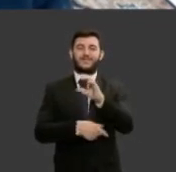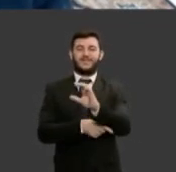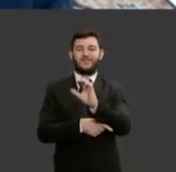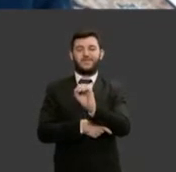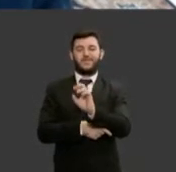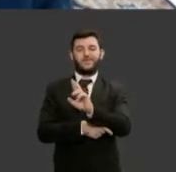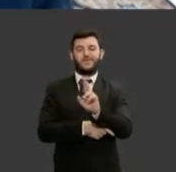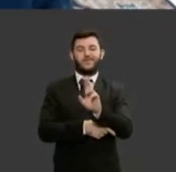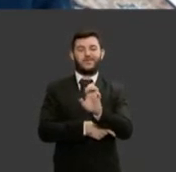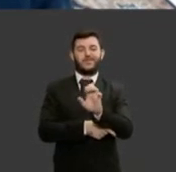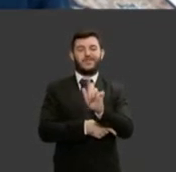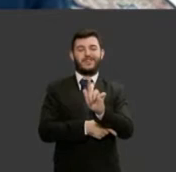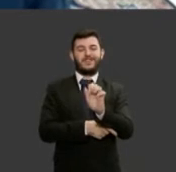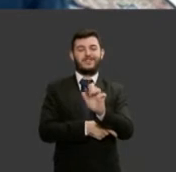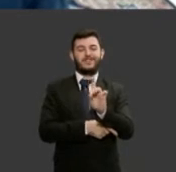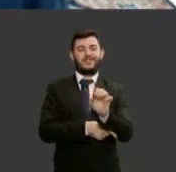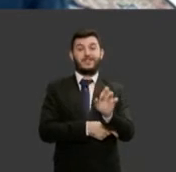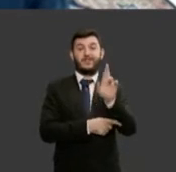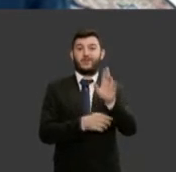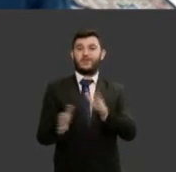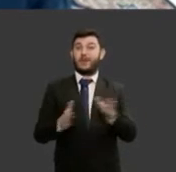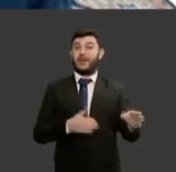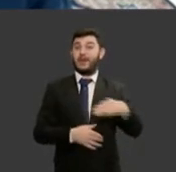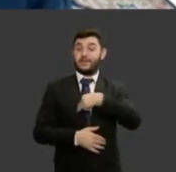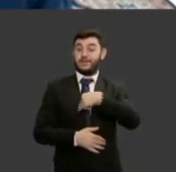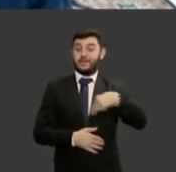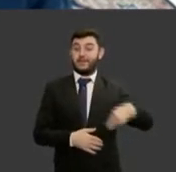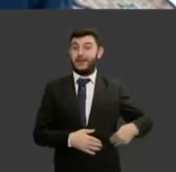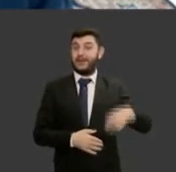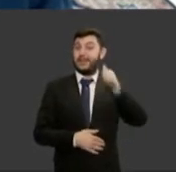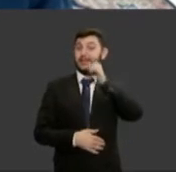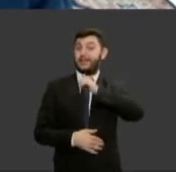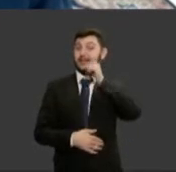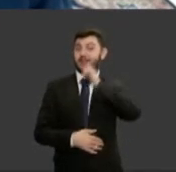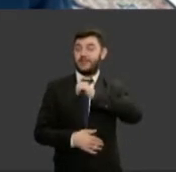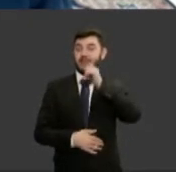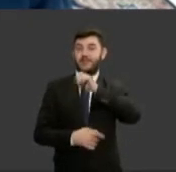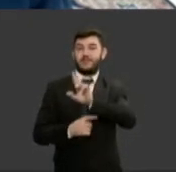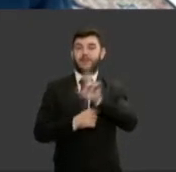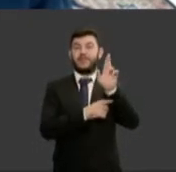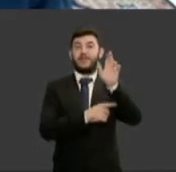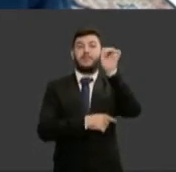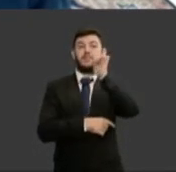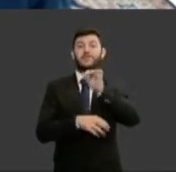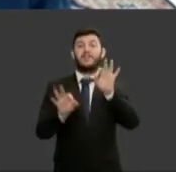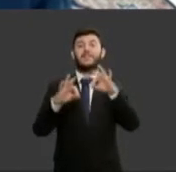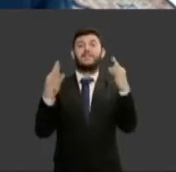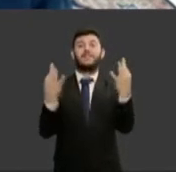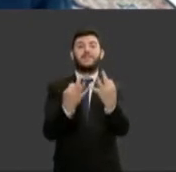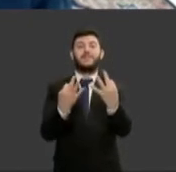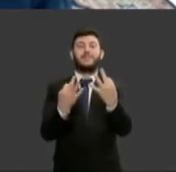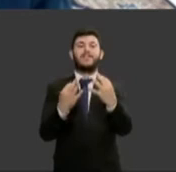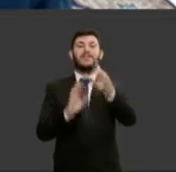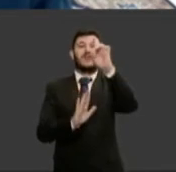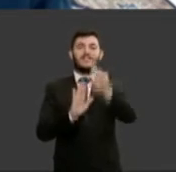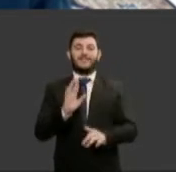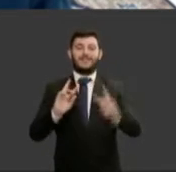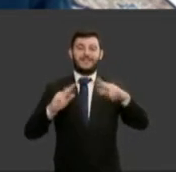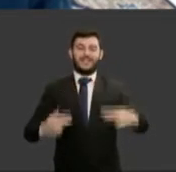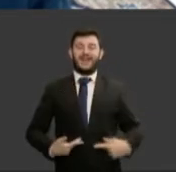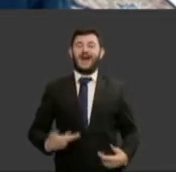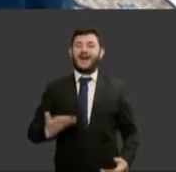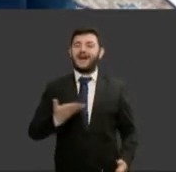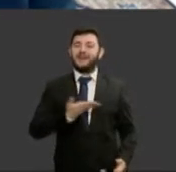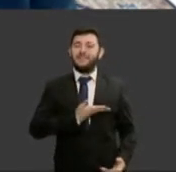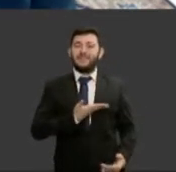ministra da Mulher, da Família e dos Direitos Humanos, a minha querida amiga e irmã, Damares